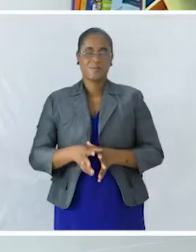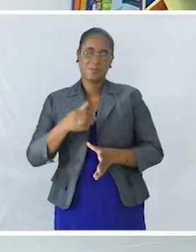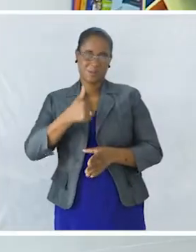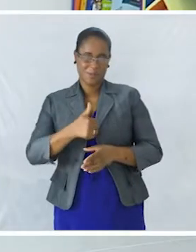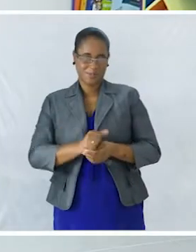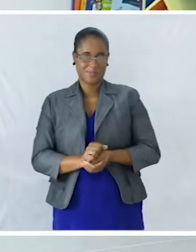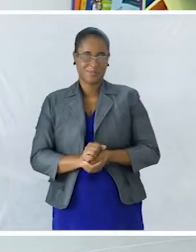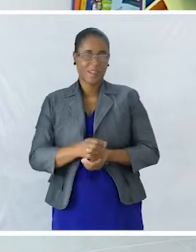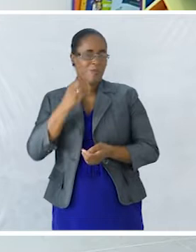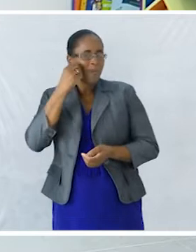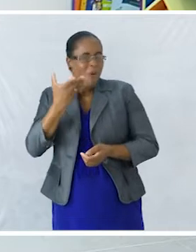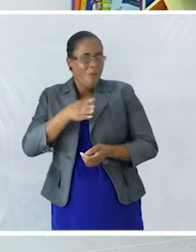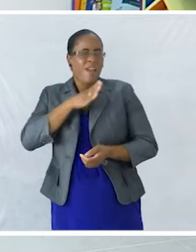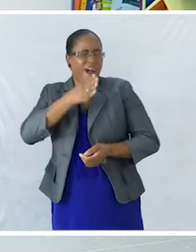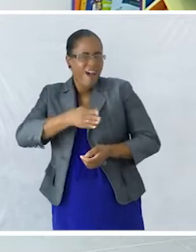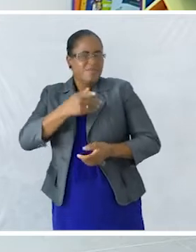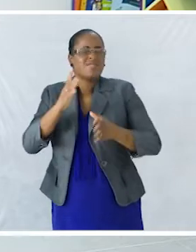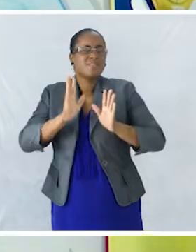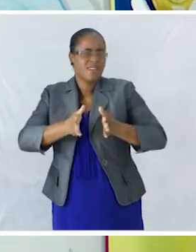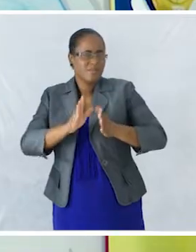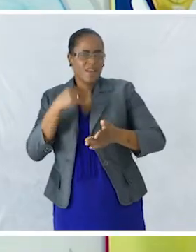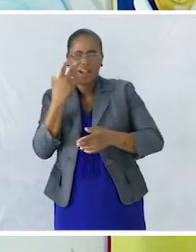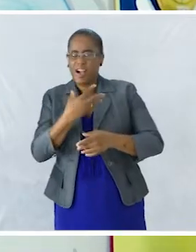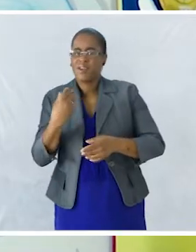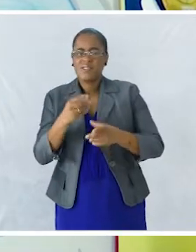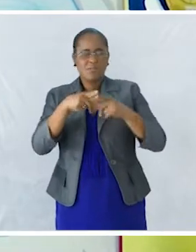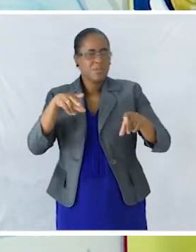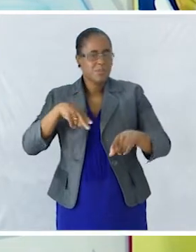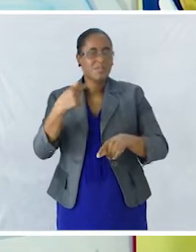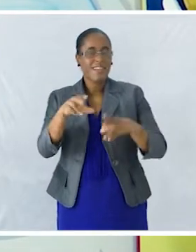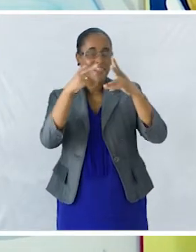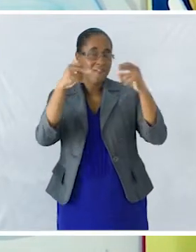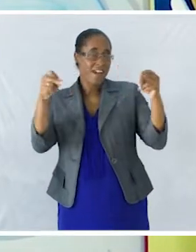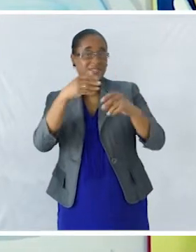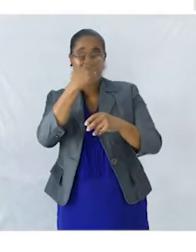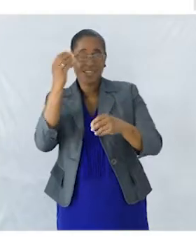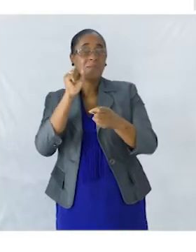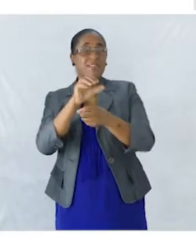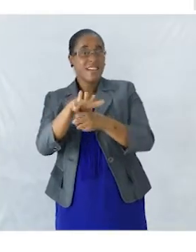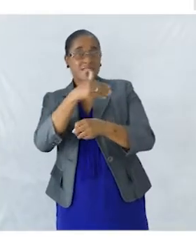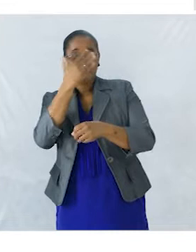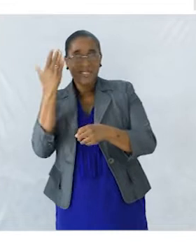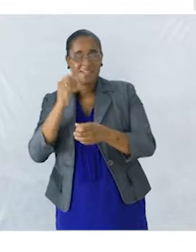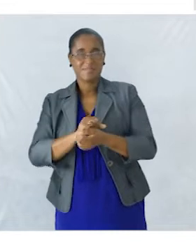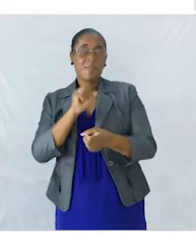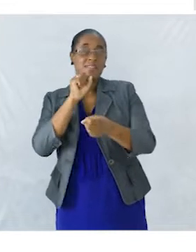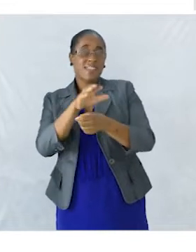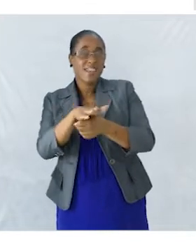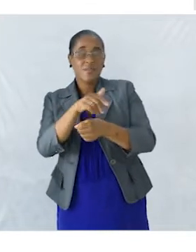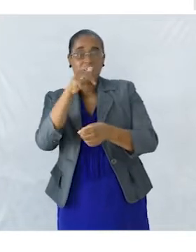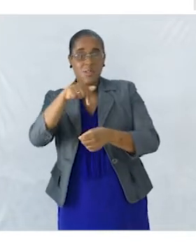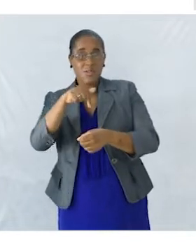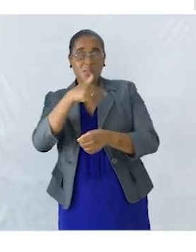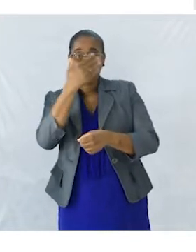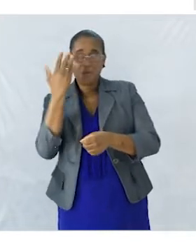Como já é habitual na nossa aula de língua portuguesa, temos a frase do dia, a mensagem do dia. E a mensagem para o dia de